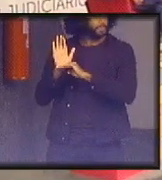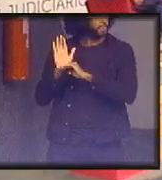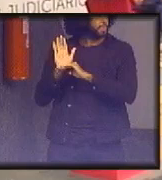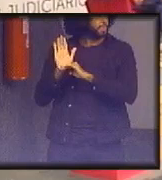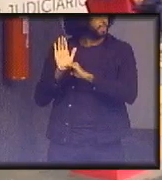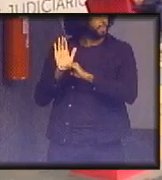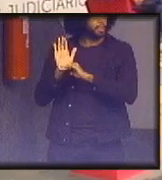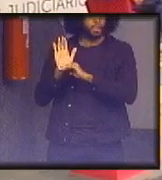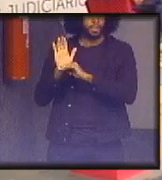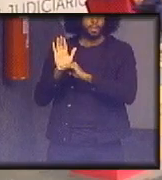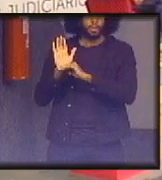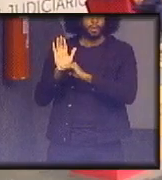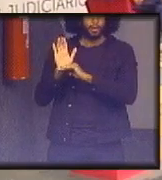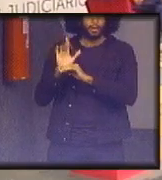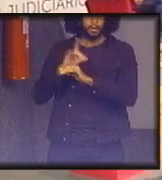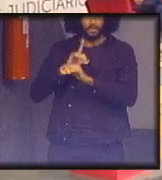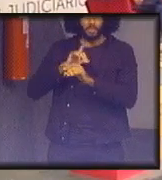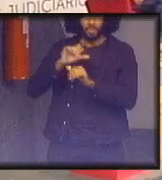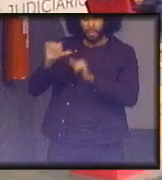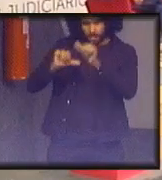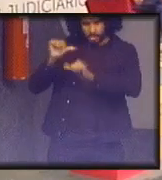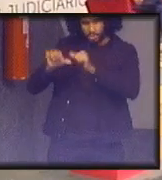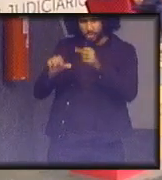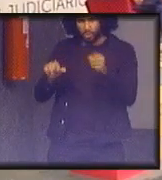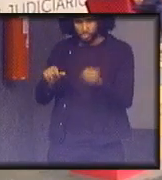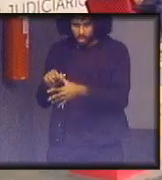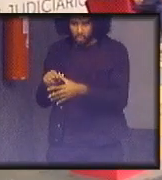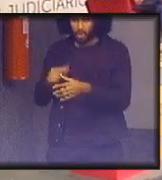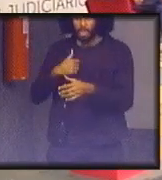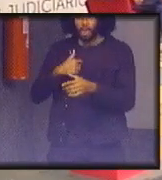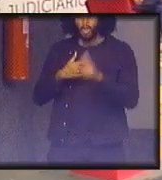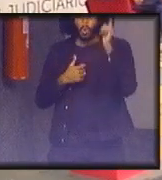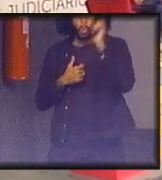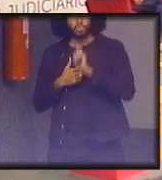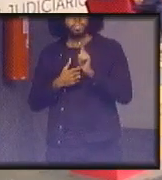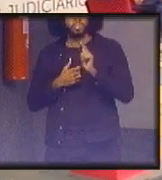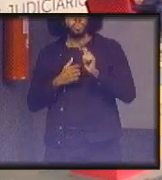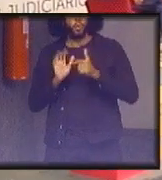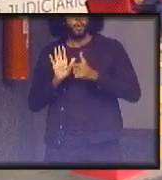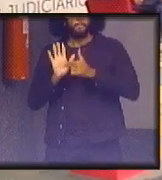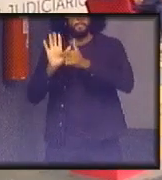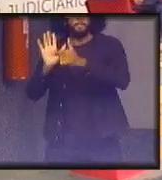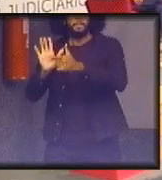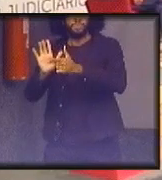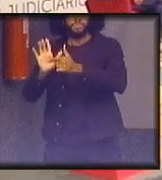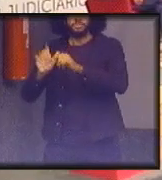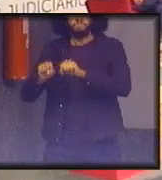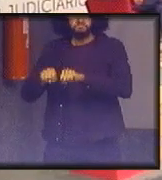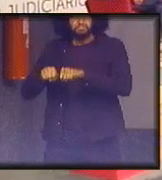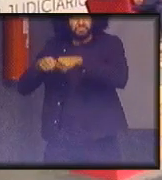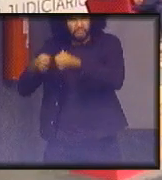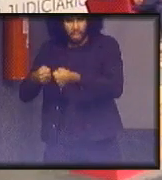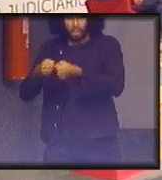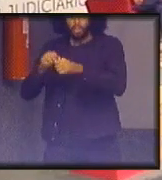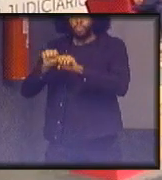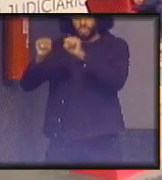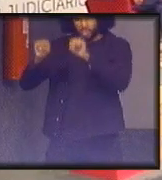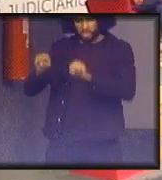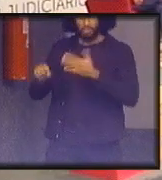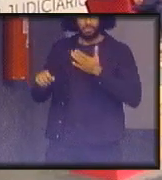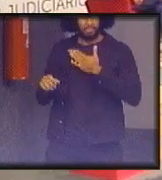inovação disruptiva eu consigo projetar a resiliência nos meus sistemas